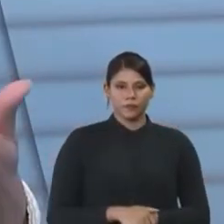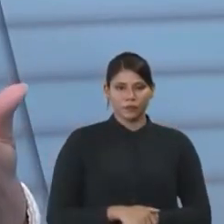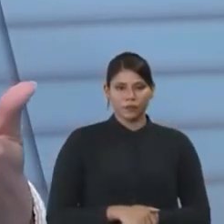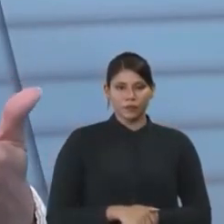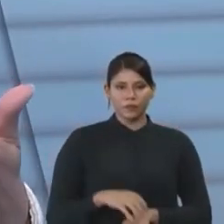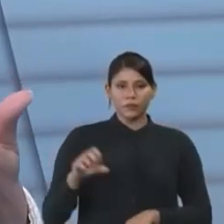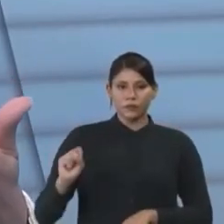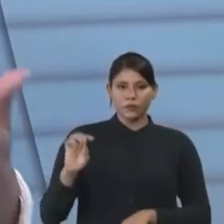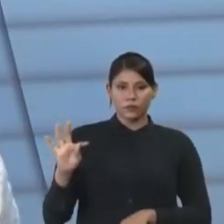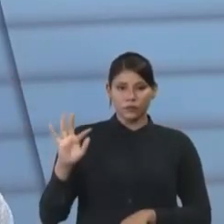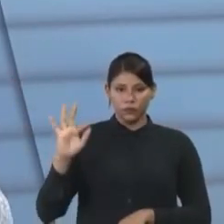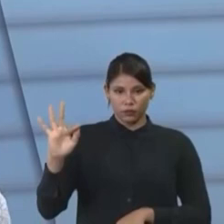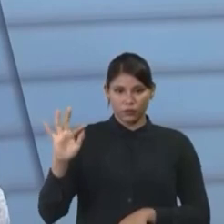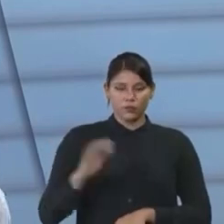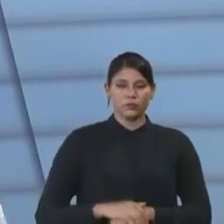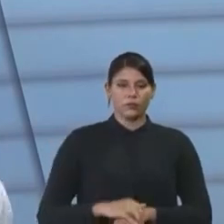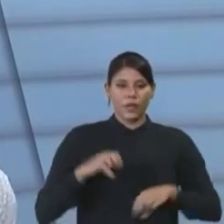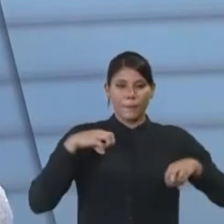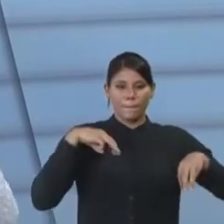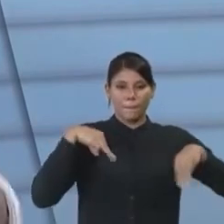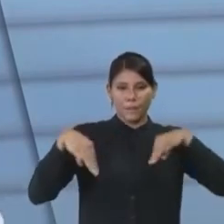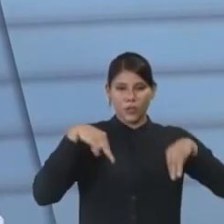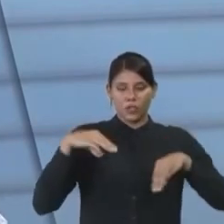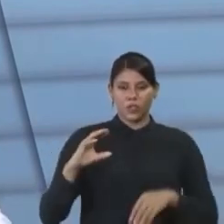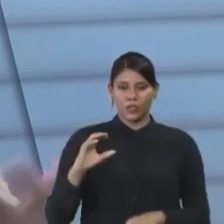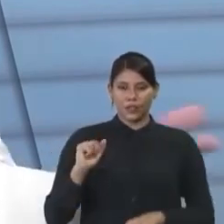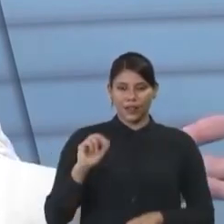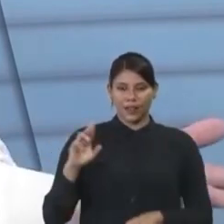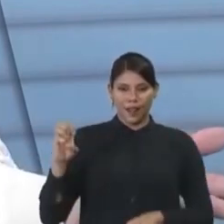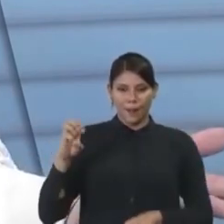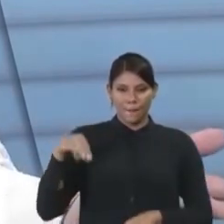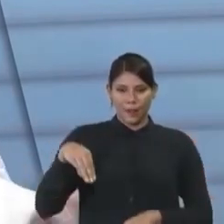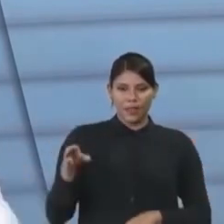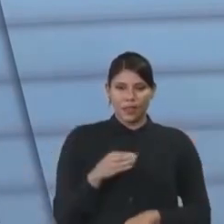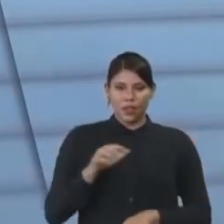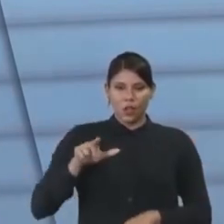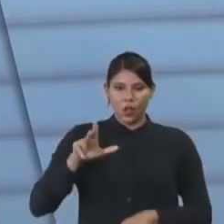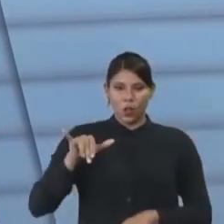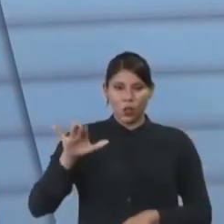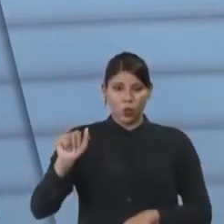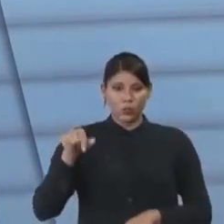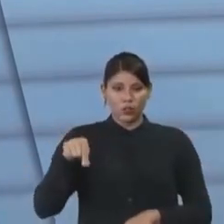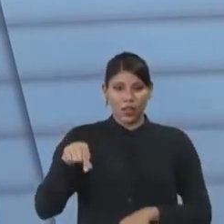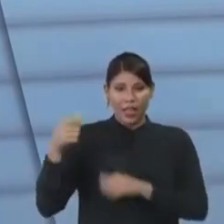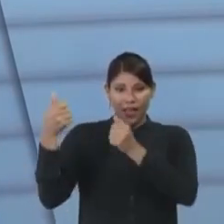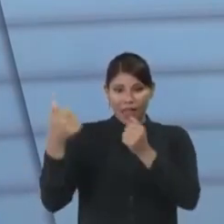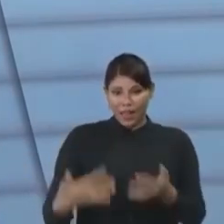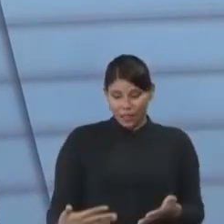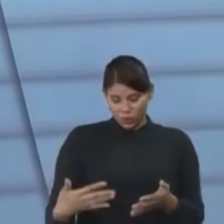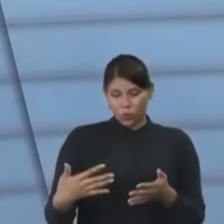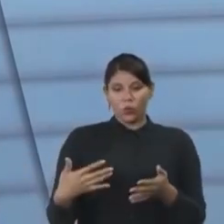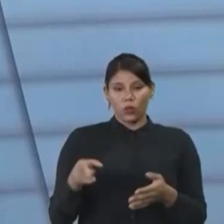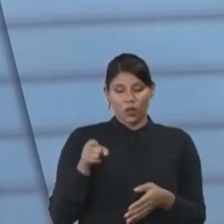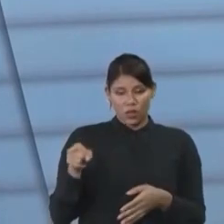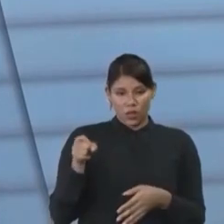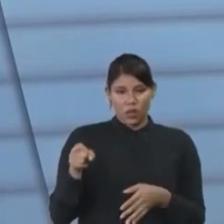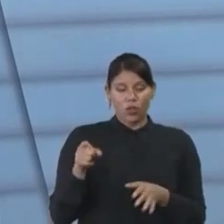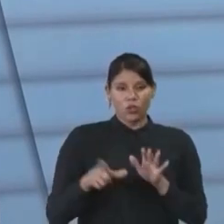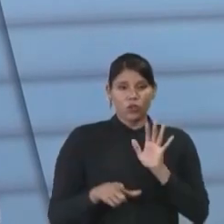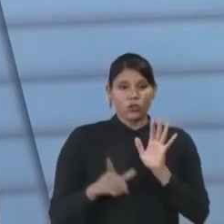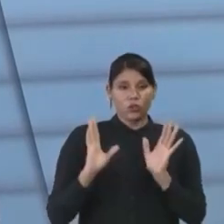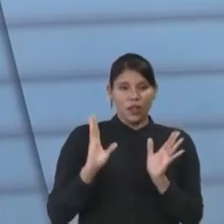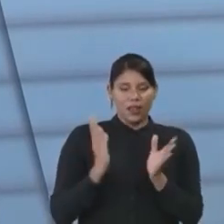Tribunal Federal e a ministra Carmem Lúcia é relatora de uma ação direta de inconstitucionalidade, de uma lei do Ceará, que aí eu